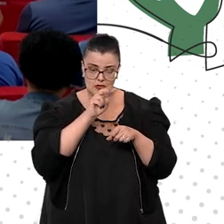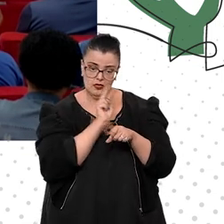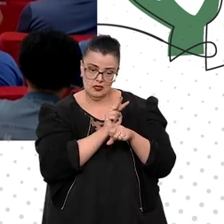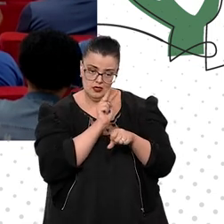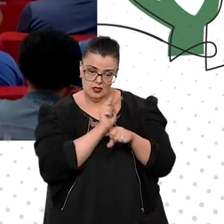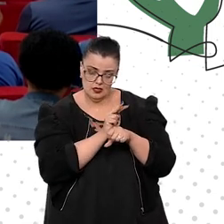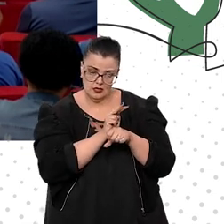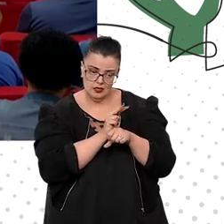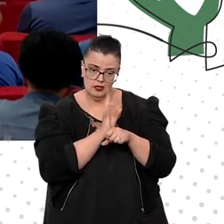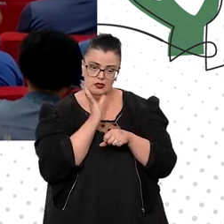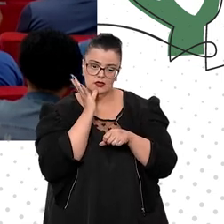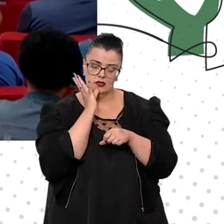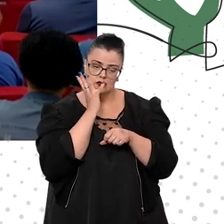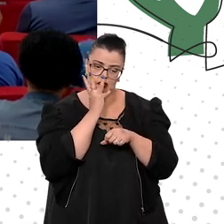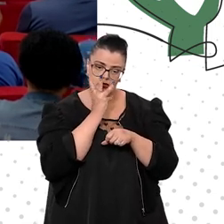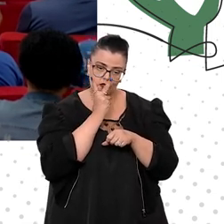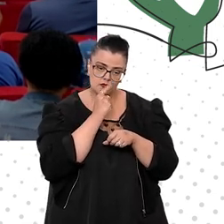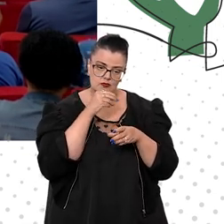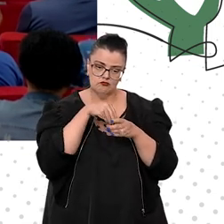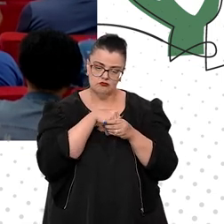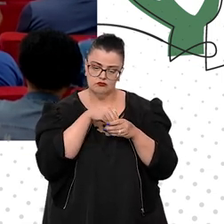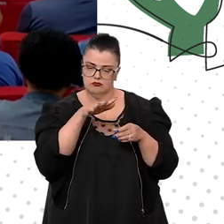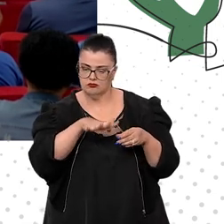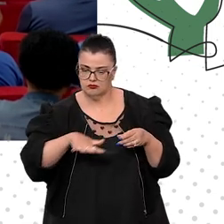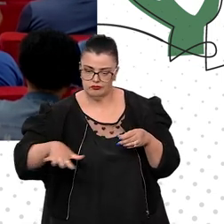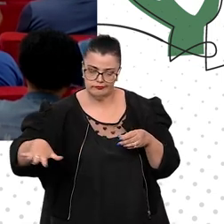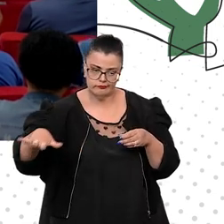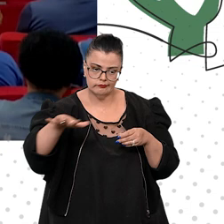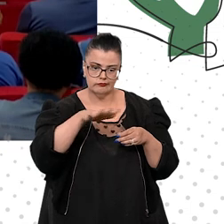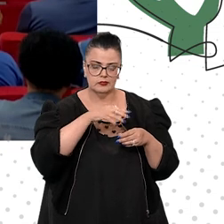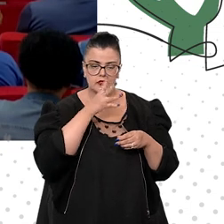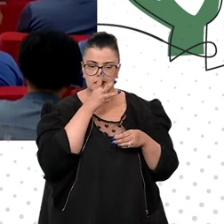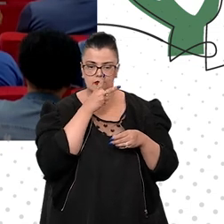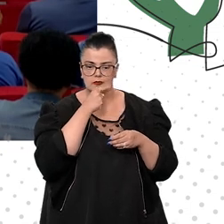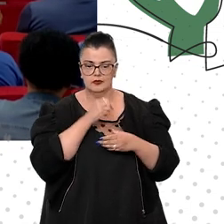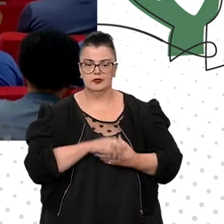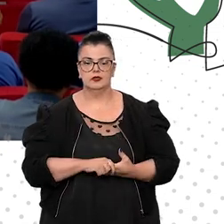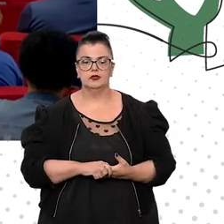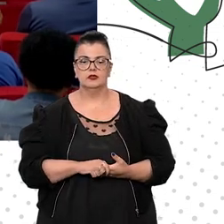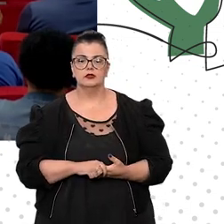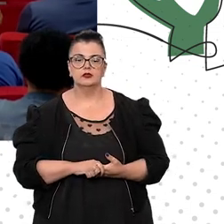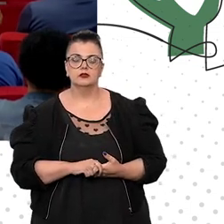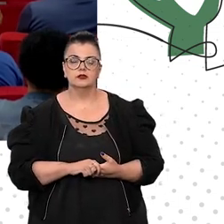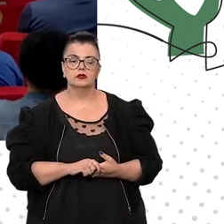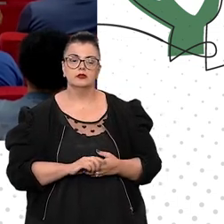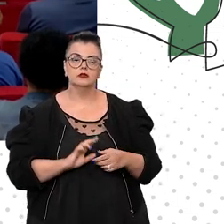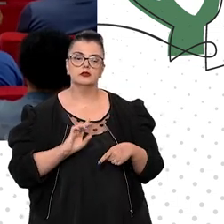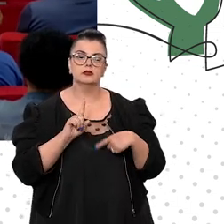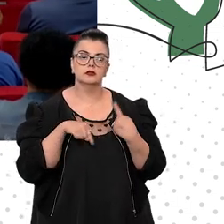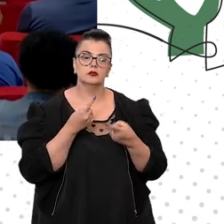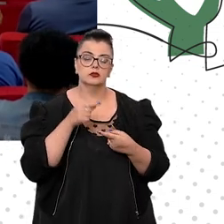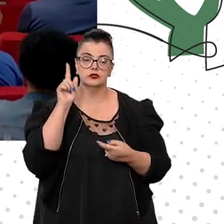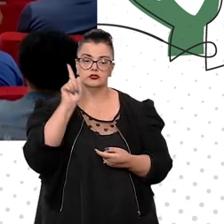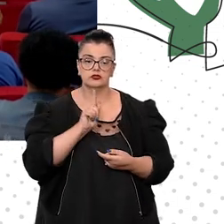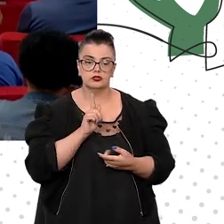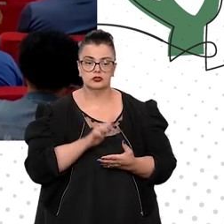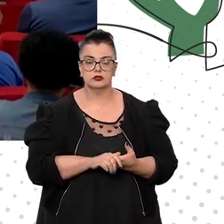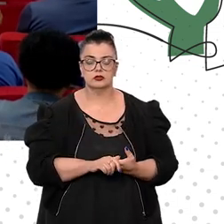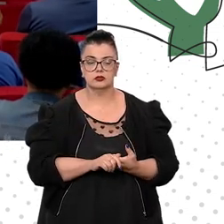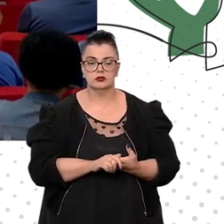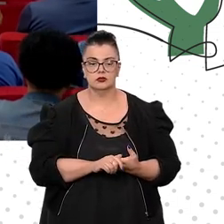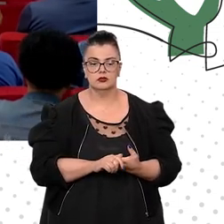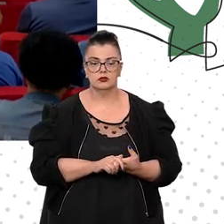tramitando internamente. E foi a partir da gestão do ministro César Asfor